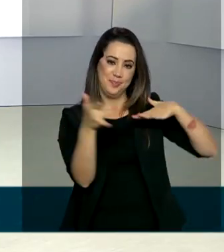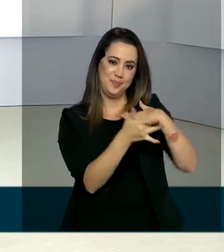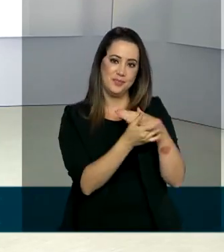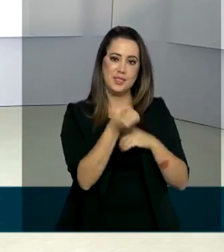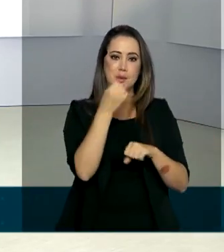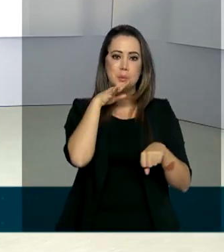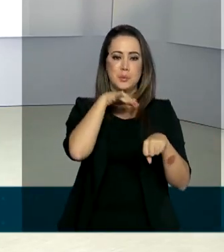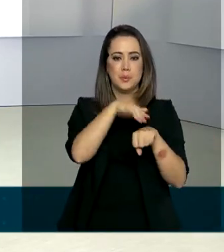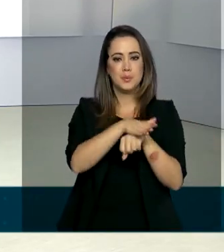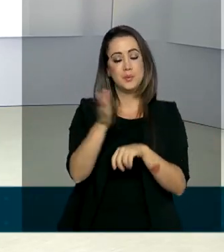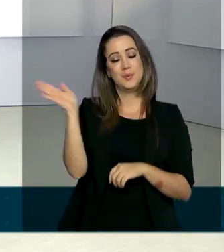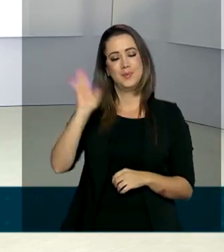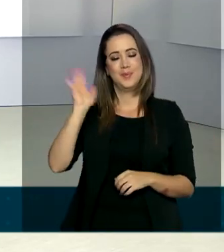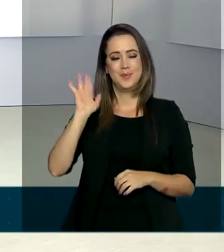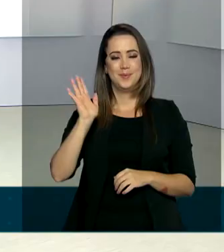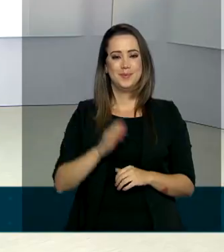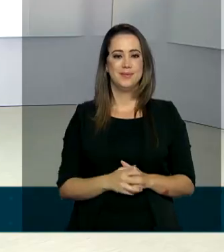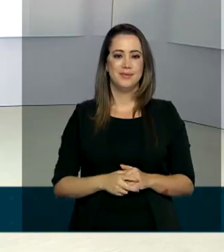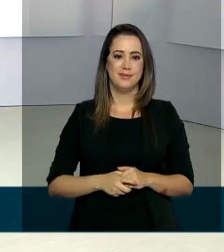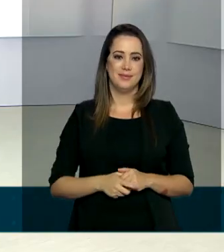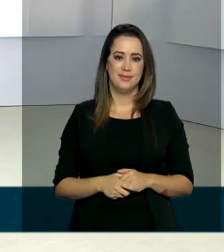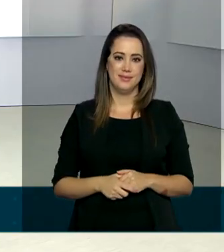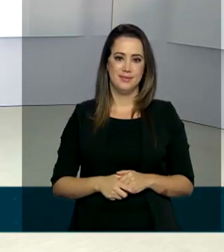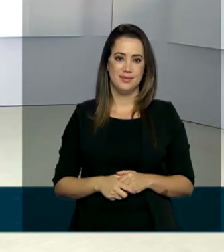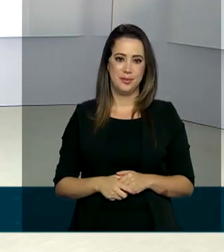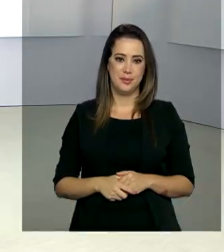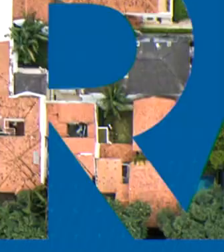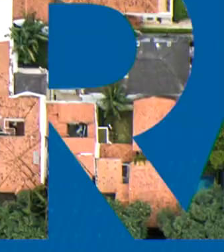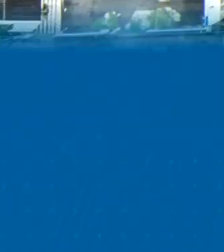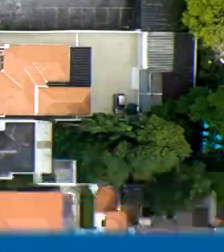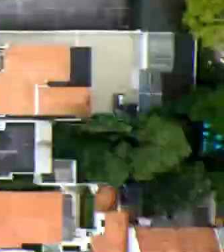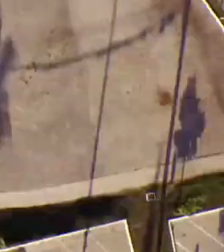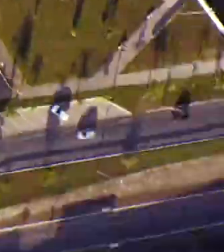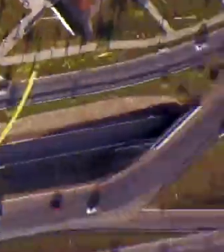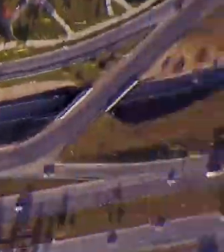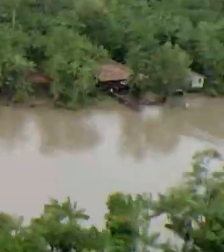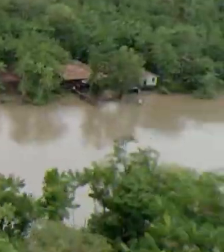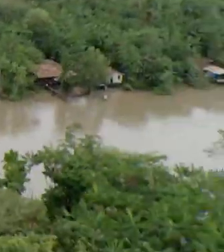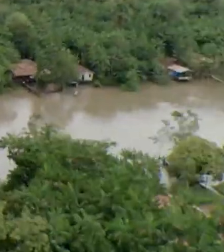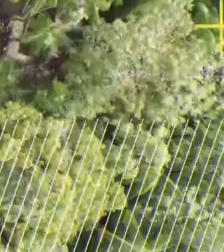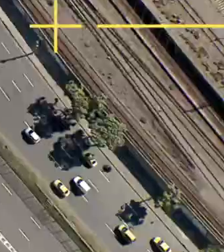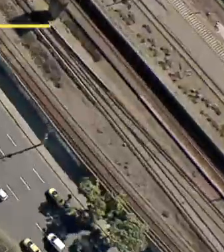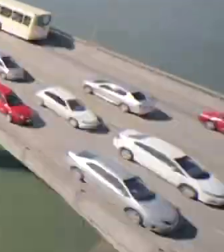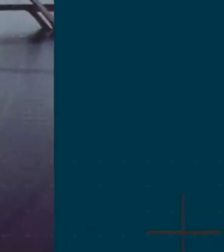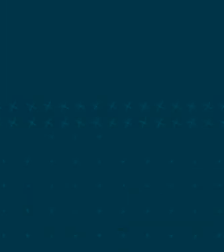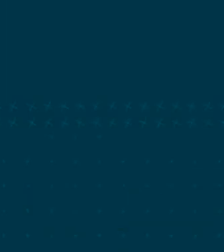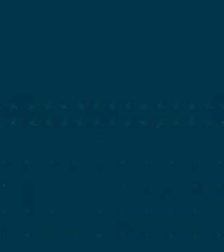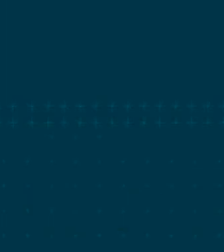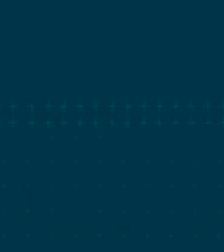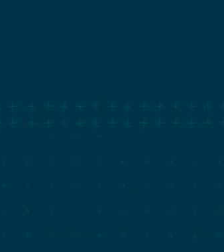redes sociais. Uma boa noite para você e até amanhã. Tchau! Transcrição Quintena